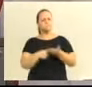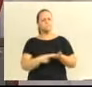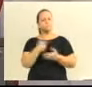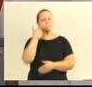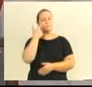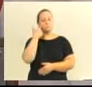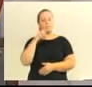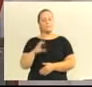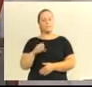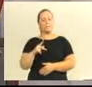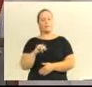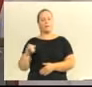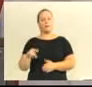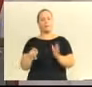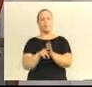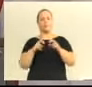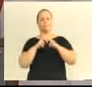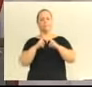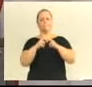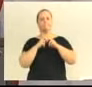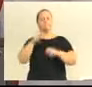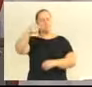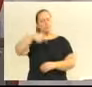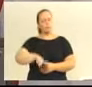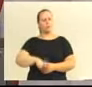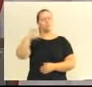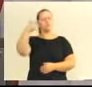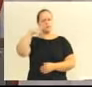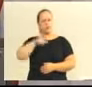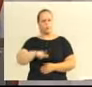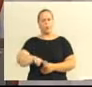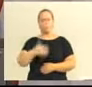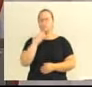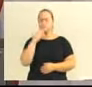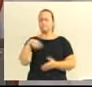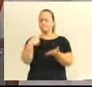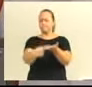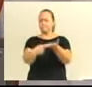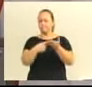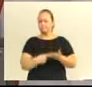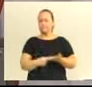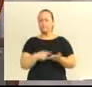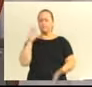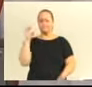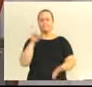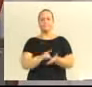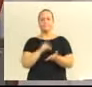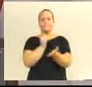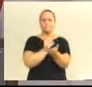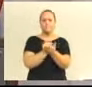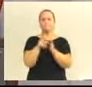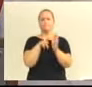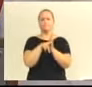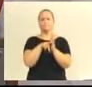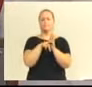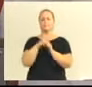CPI do transporte público. Volto a convocar a vossas excelências a instalar a CPI do transporte público.